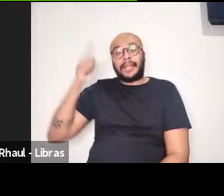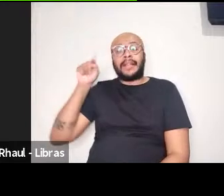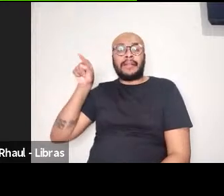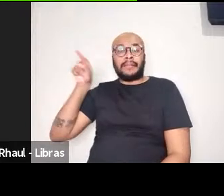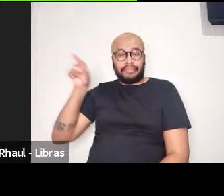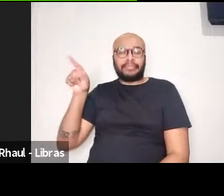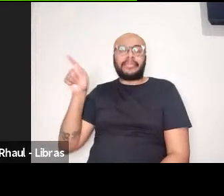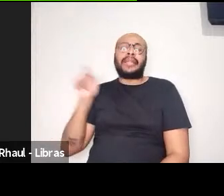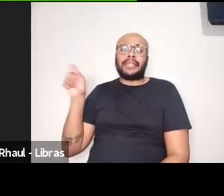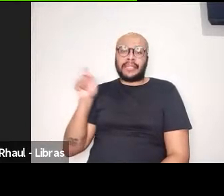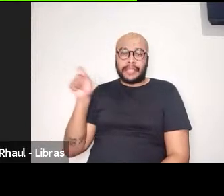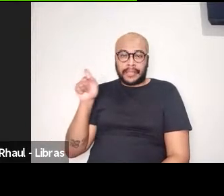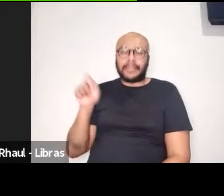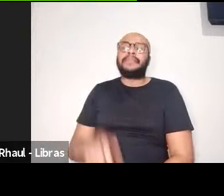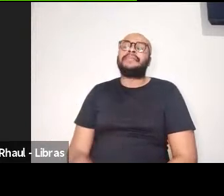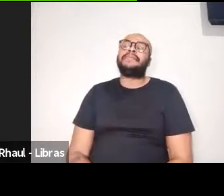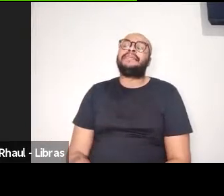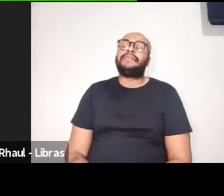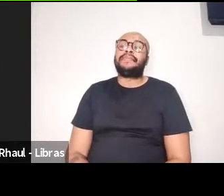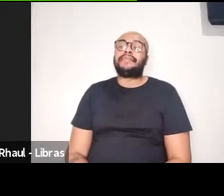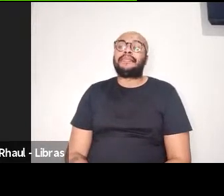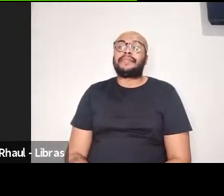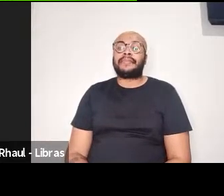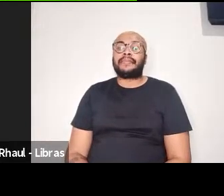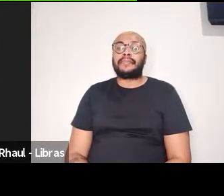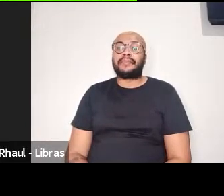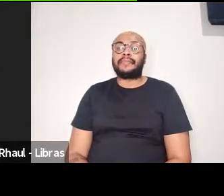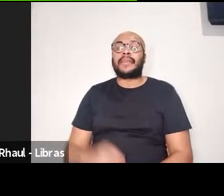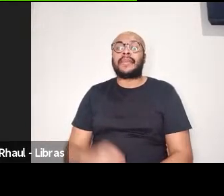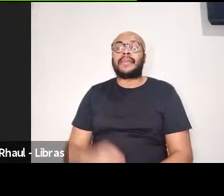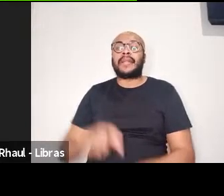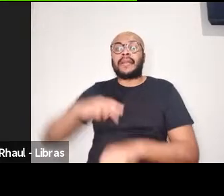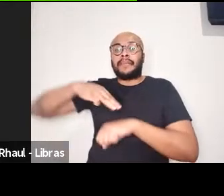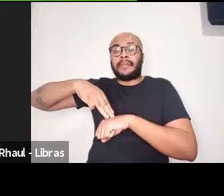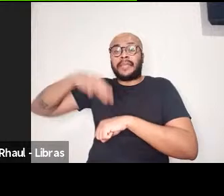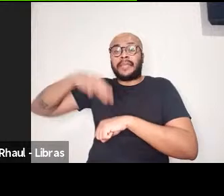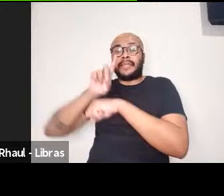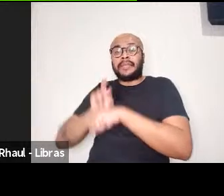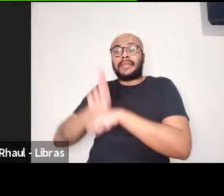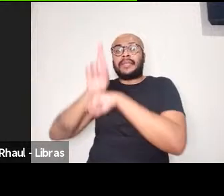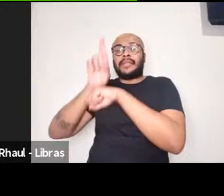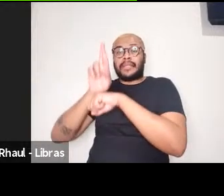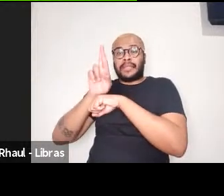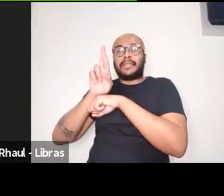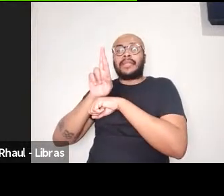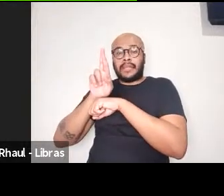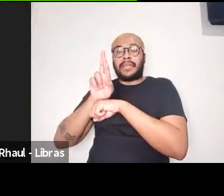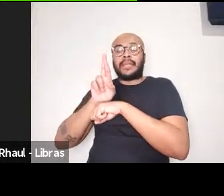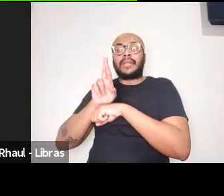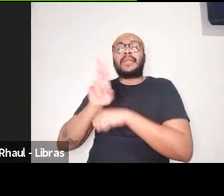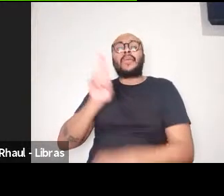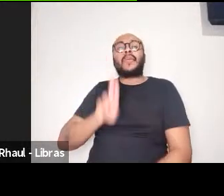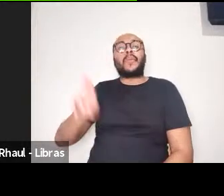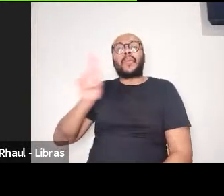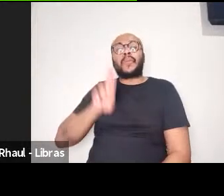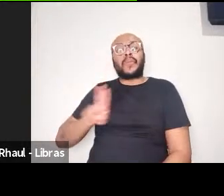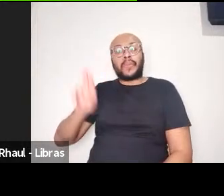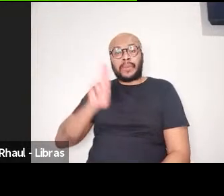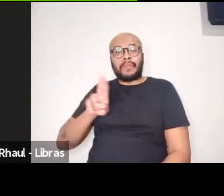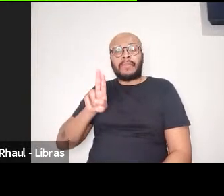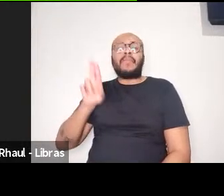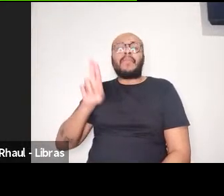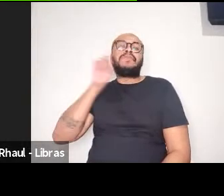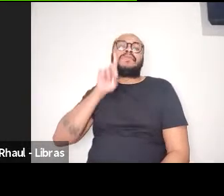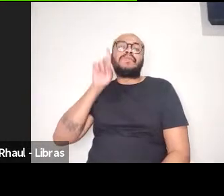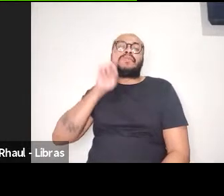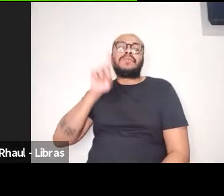tanto prezamos, e mestrado e doutorado na UCLA, a Universidade da Califórnia, em Los